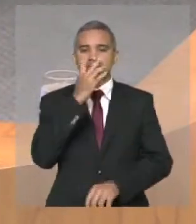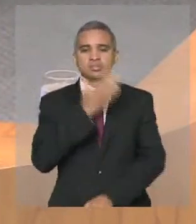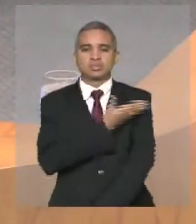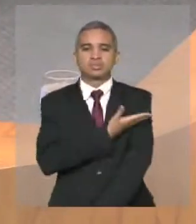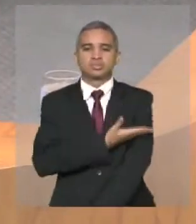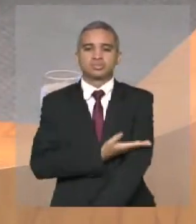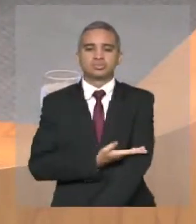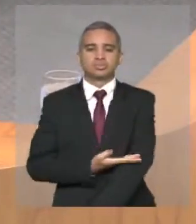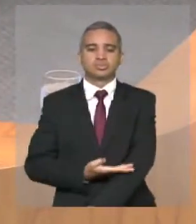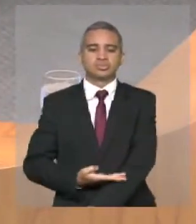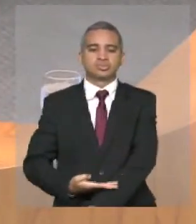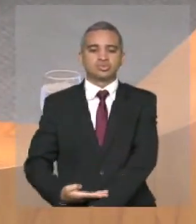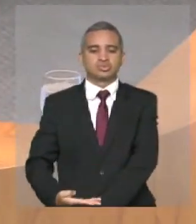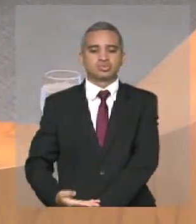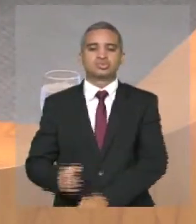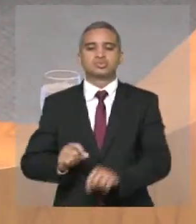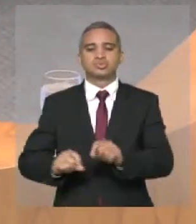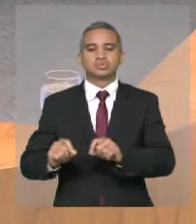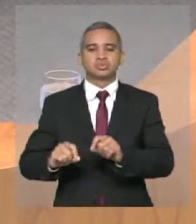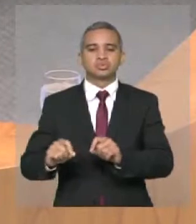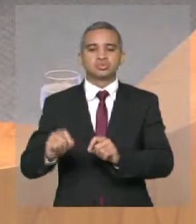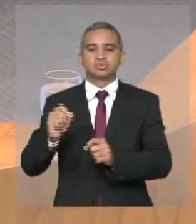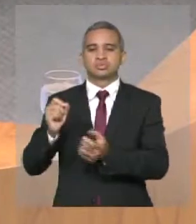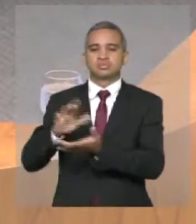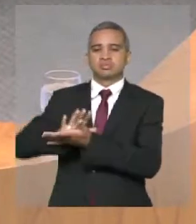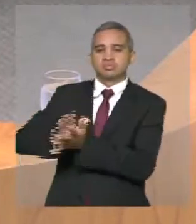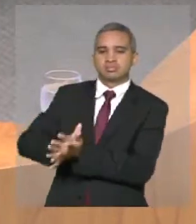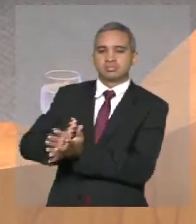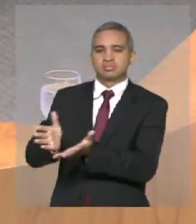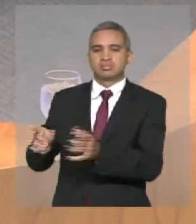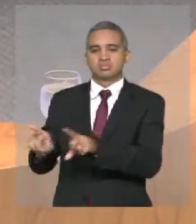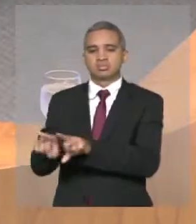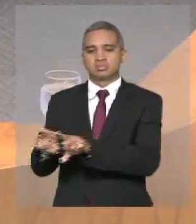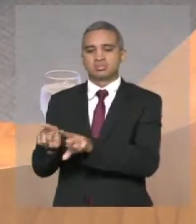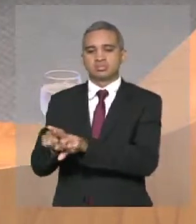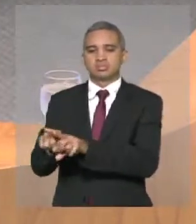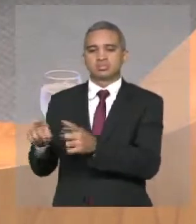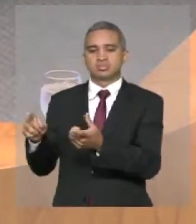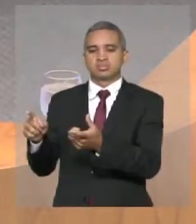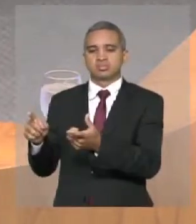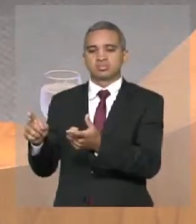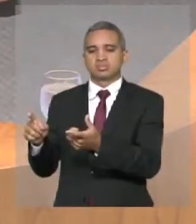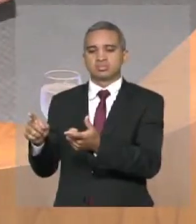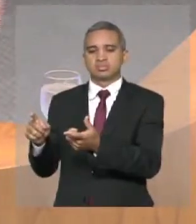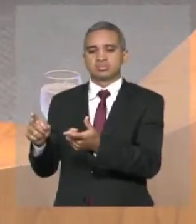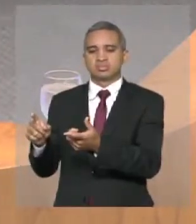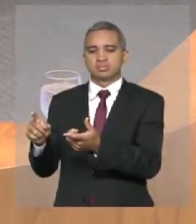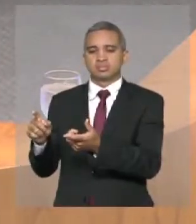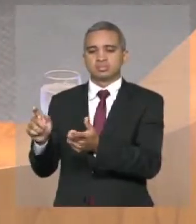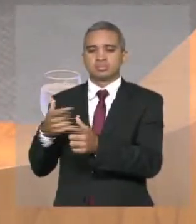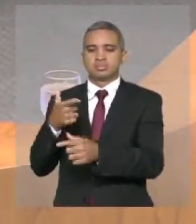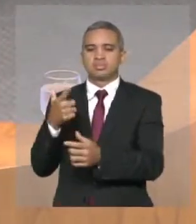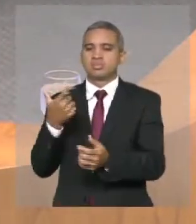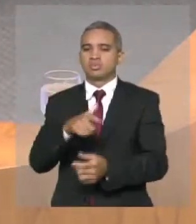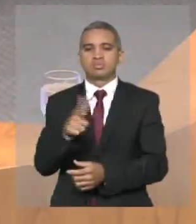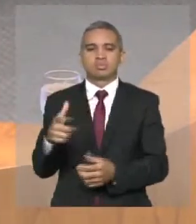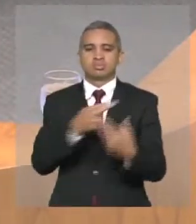com o descaso, com a falta de administração e ficar por isso mesmo.